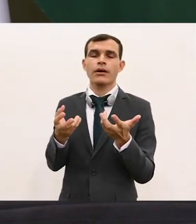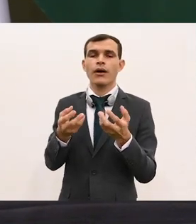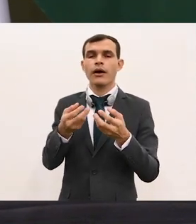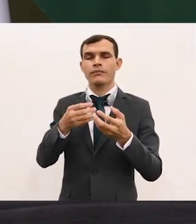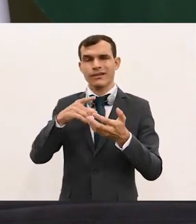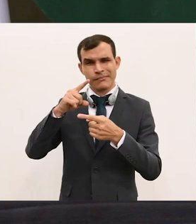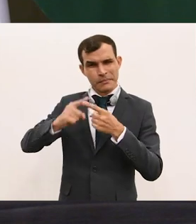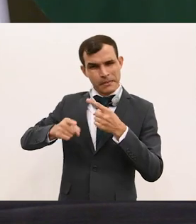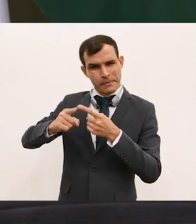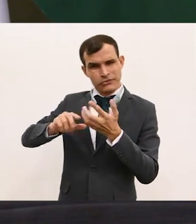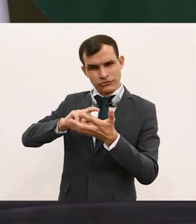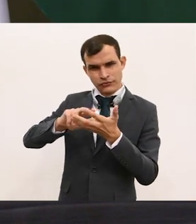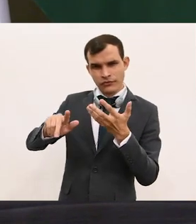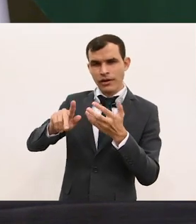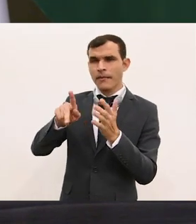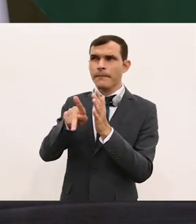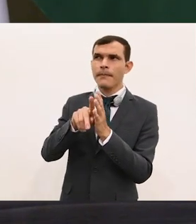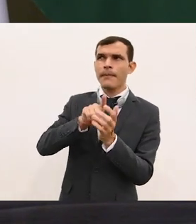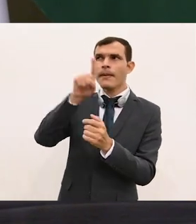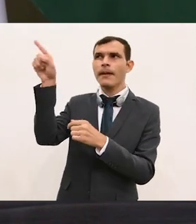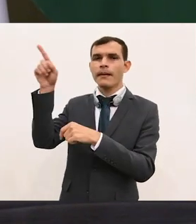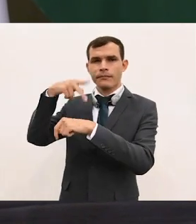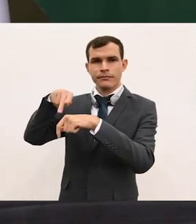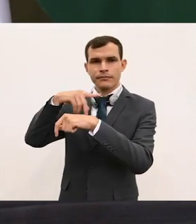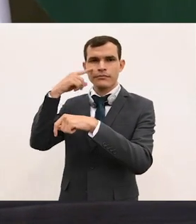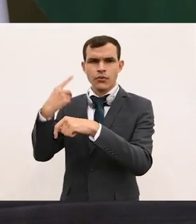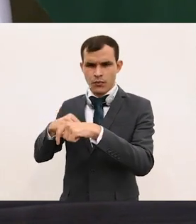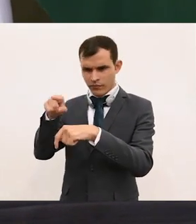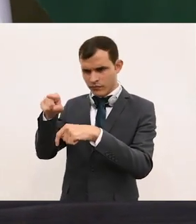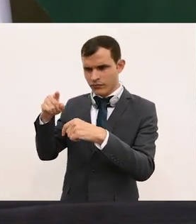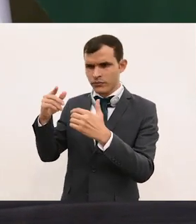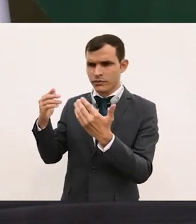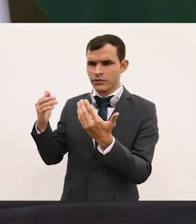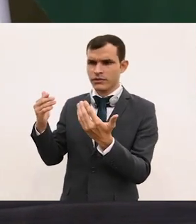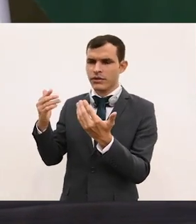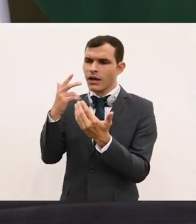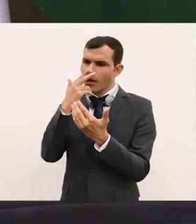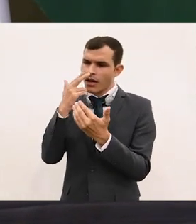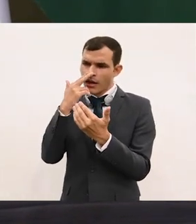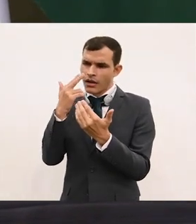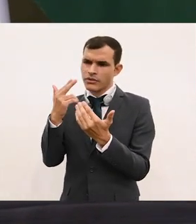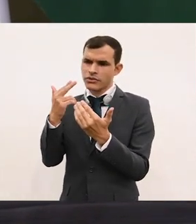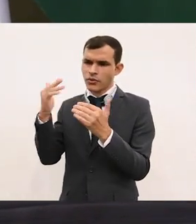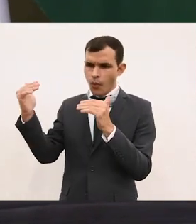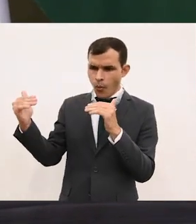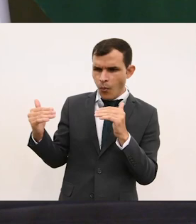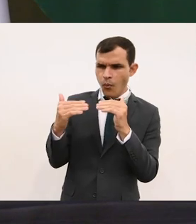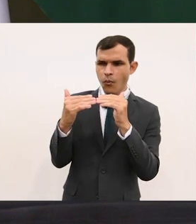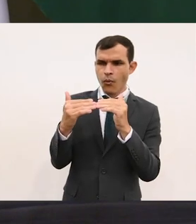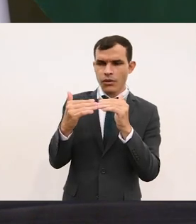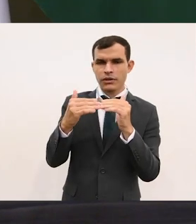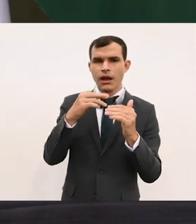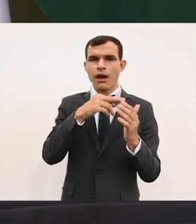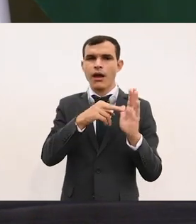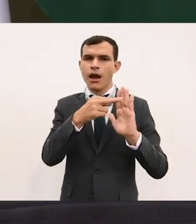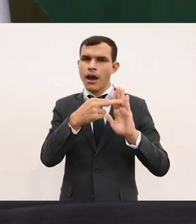se a senhora considera que está de acordo com as normas internacionais de comércio.